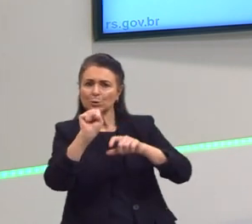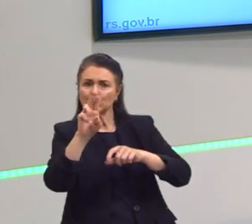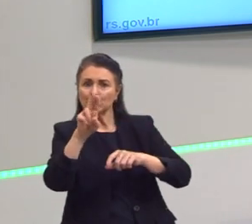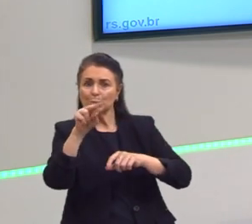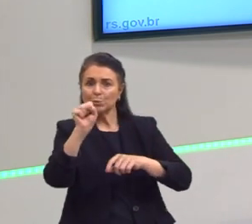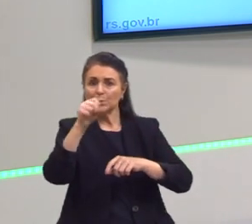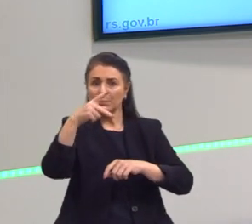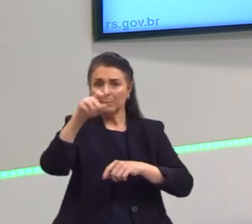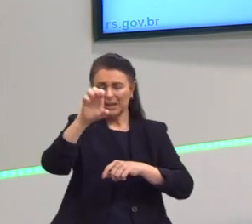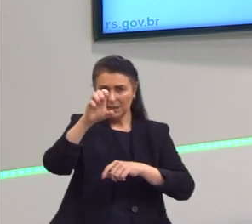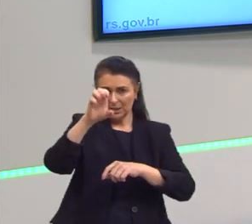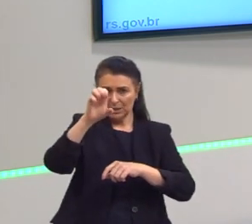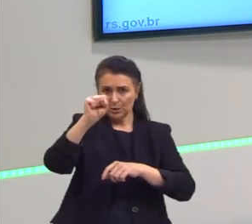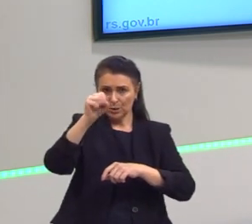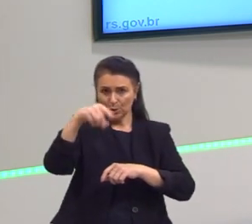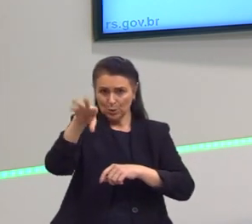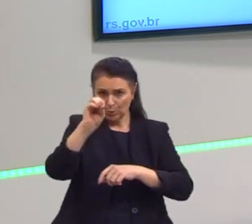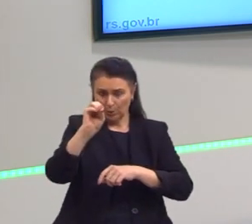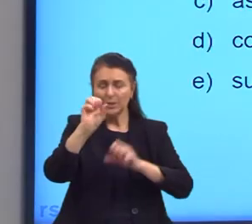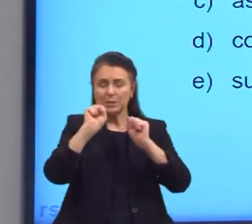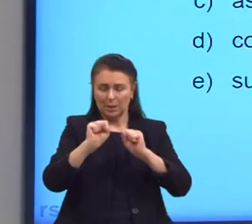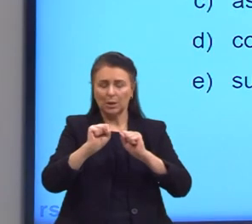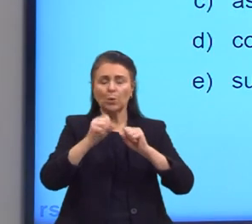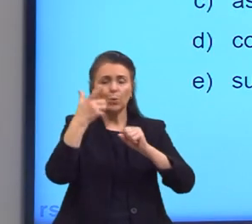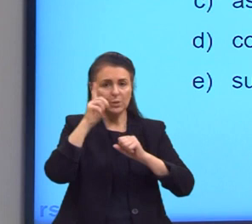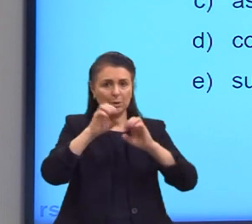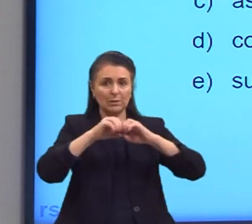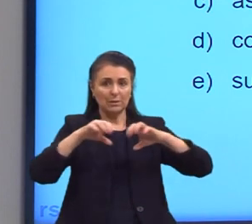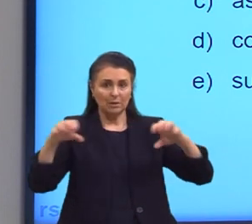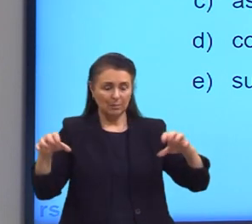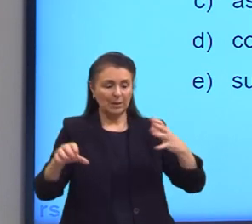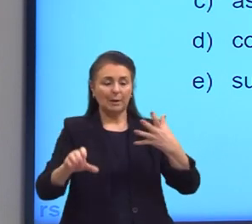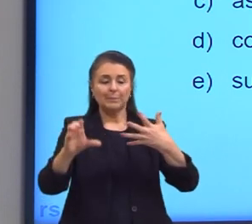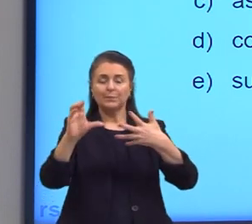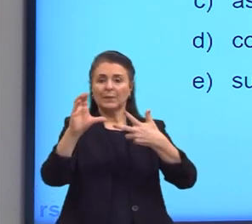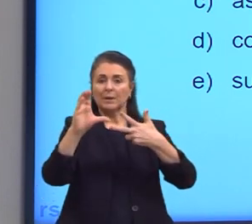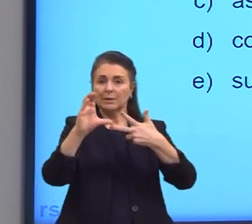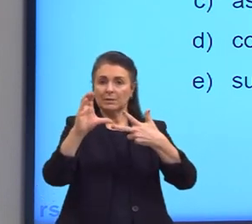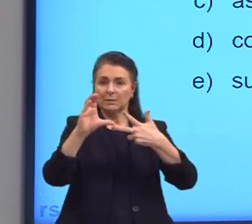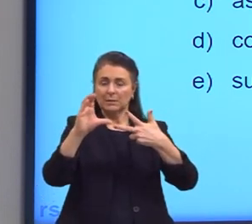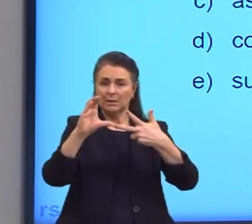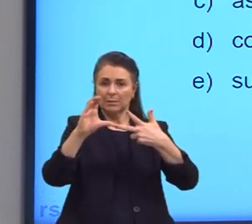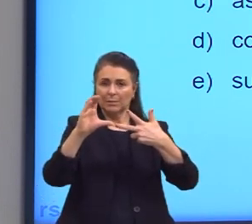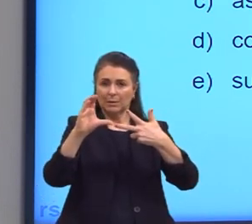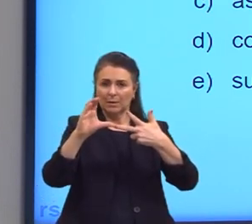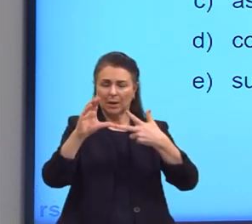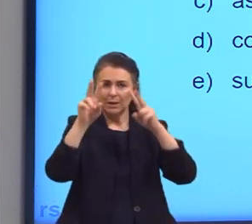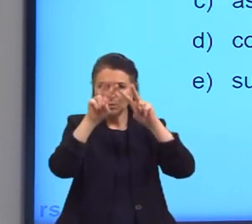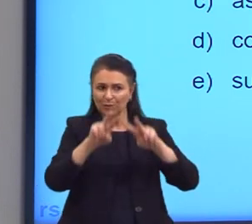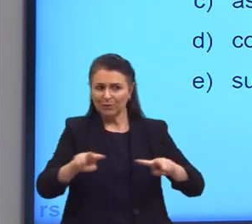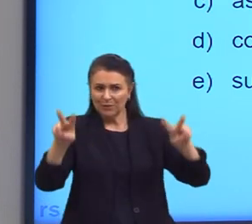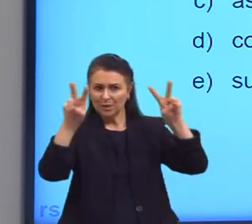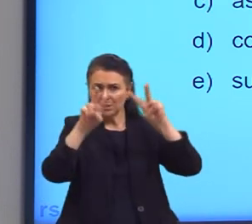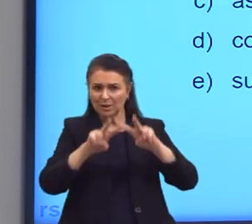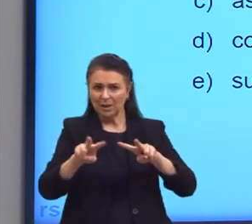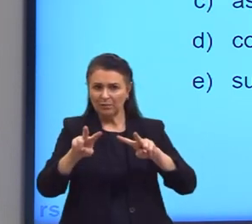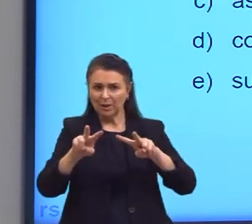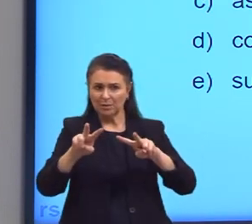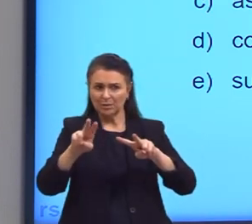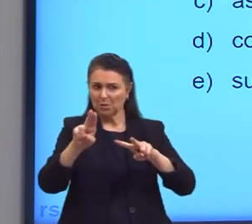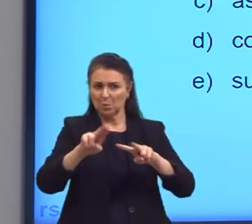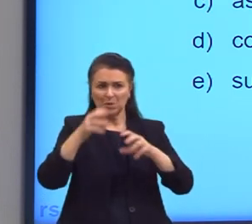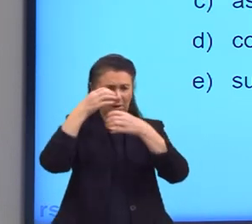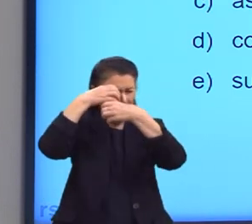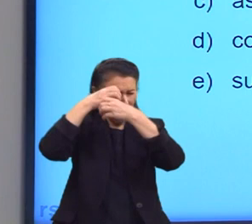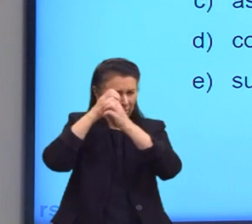uma filtragem. C. As partículas dispersas são visíveis a olho nu? Também não.